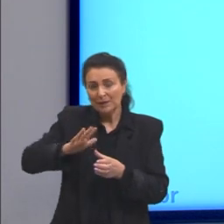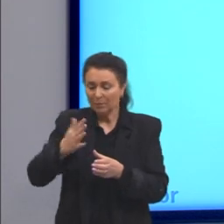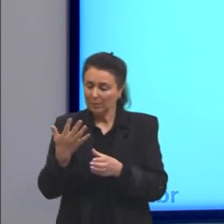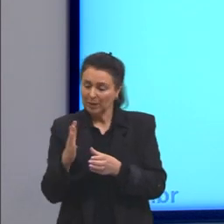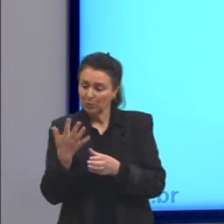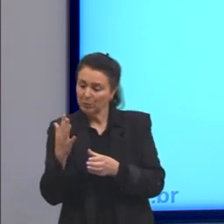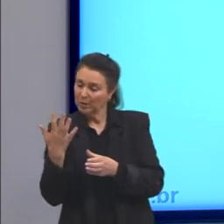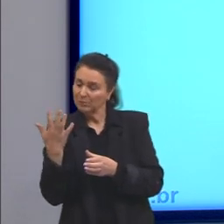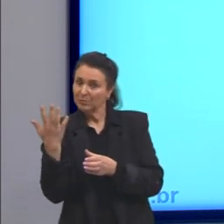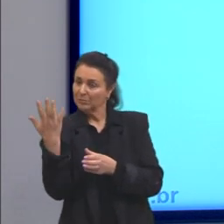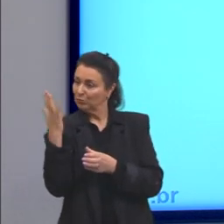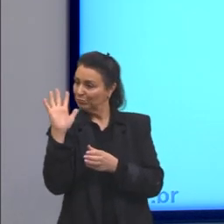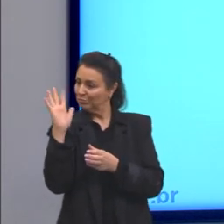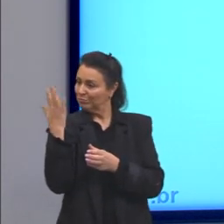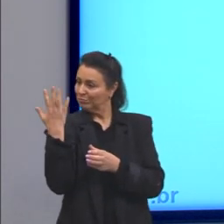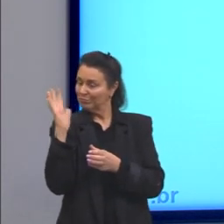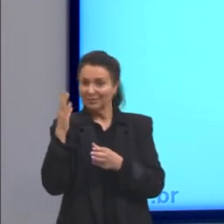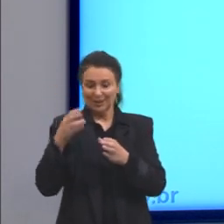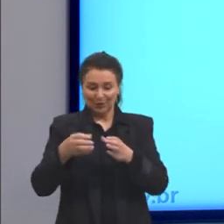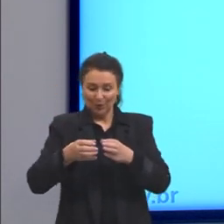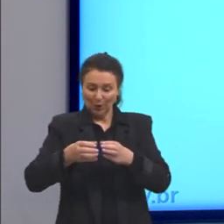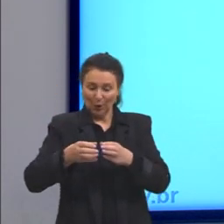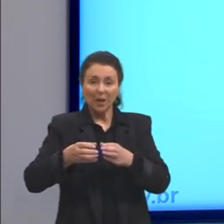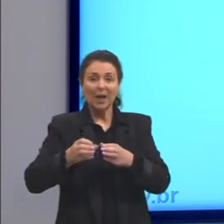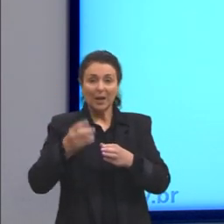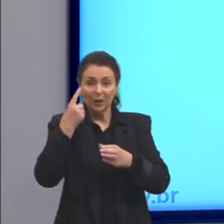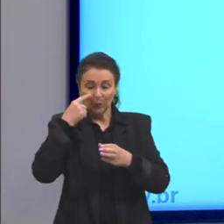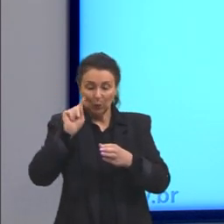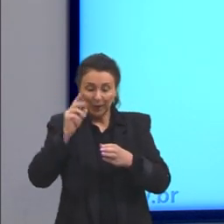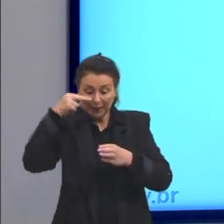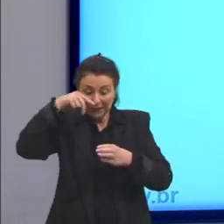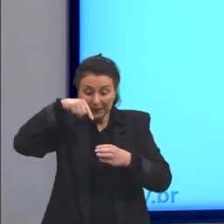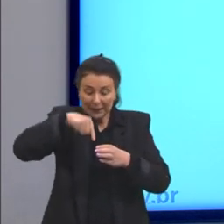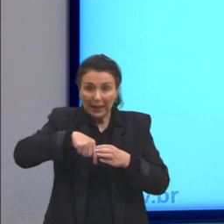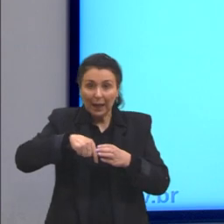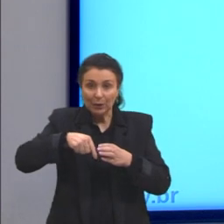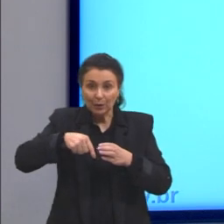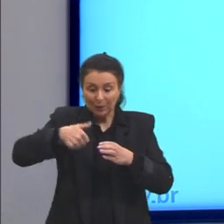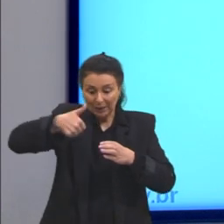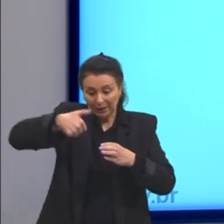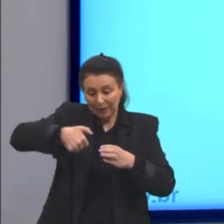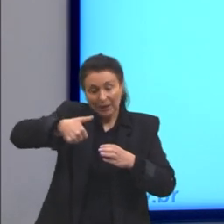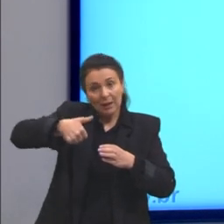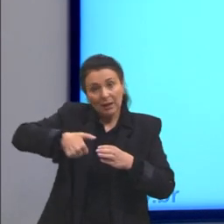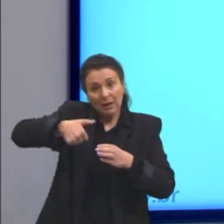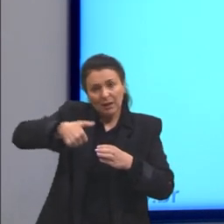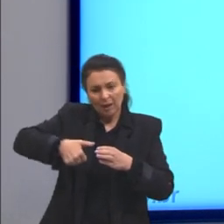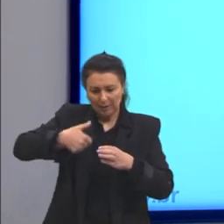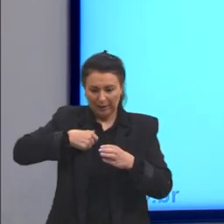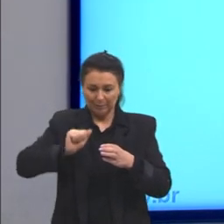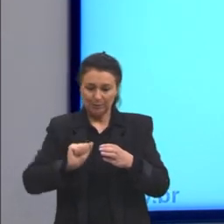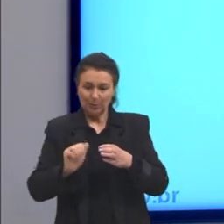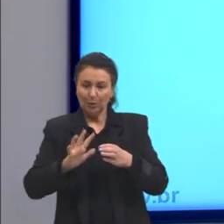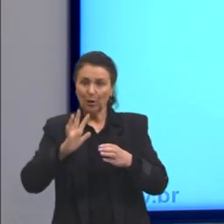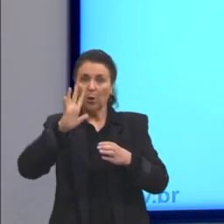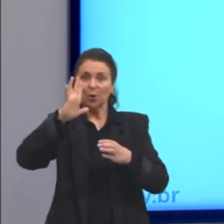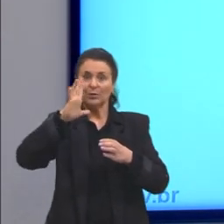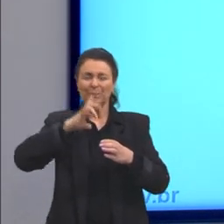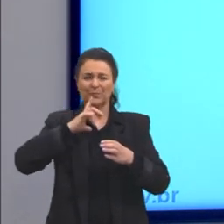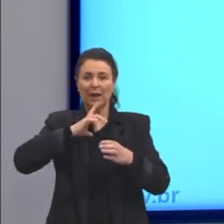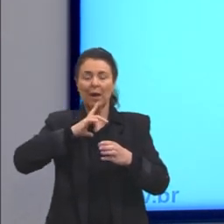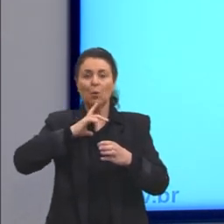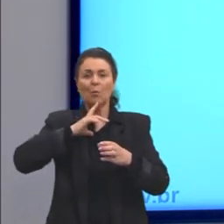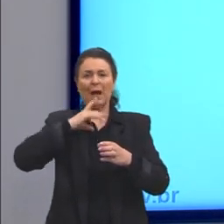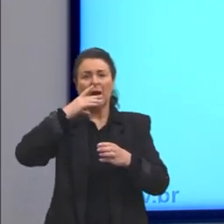região aqui. Se vocês olharem para dentro da garrafa térmica, vocês vão ver um certo de brilho ali, isso é uma tinta